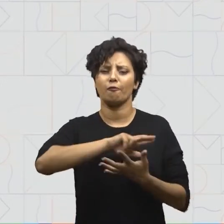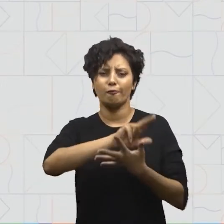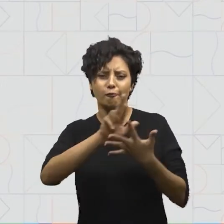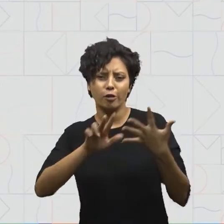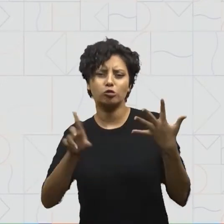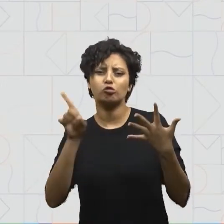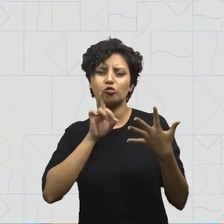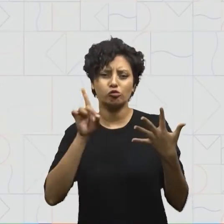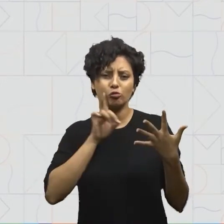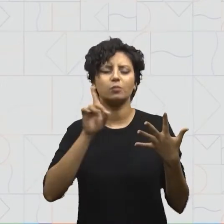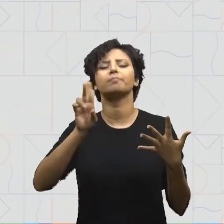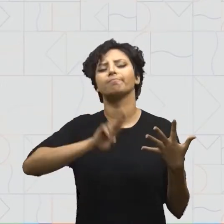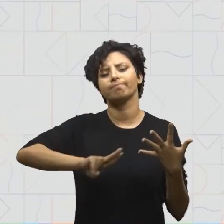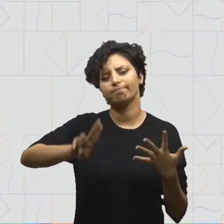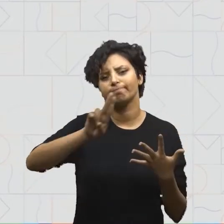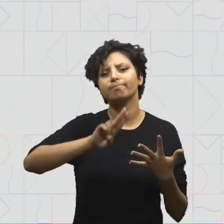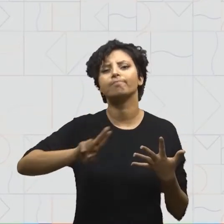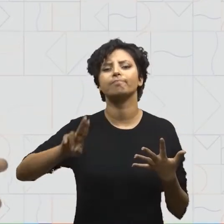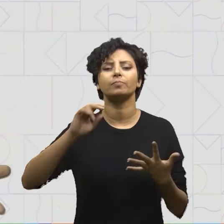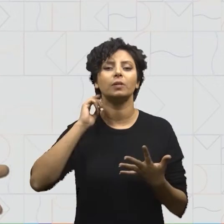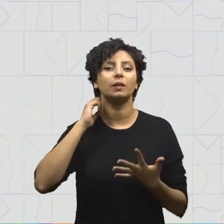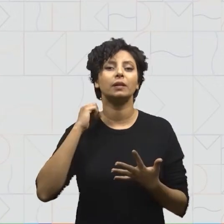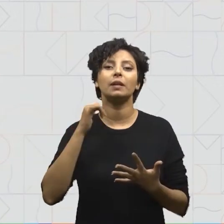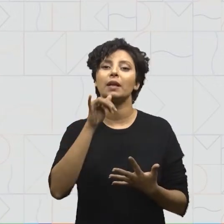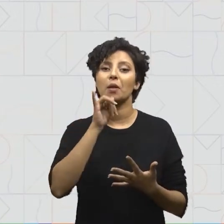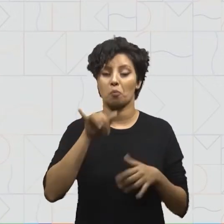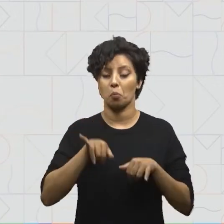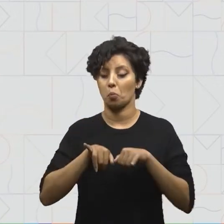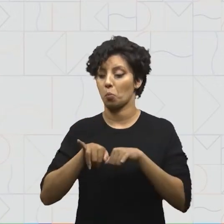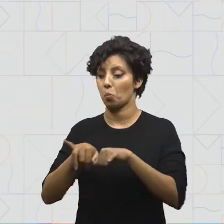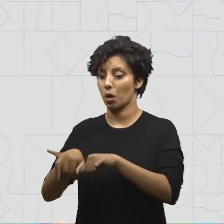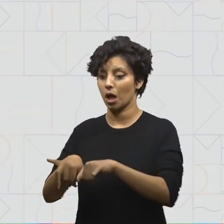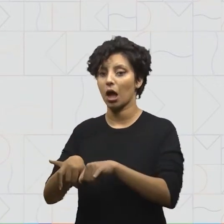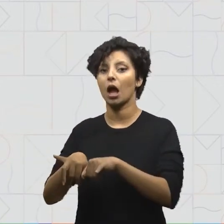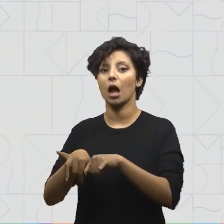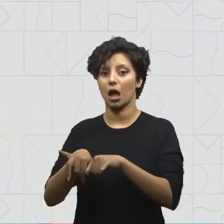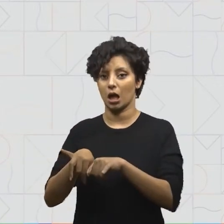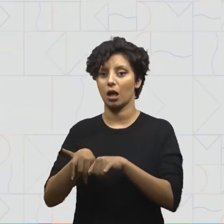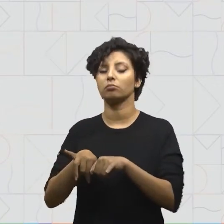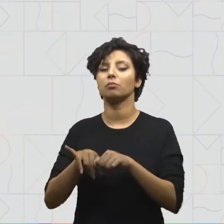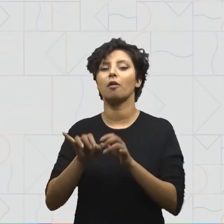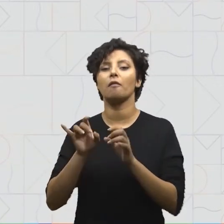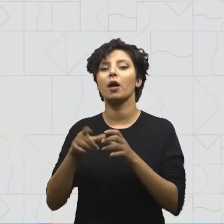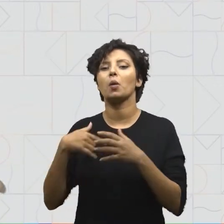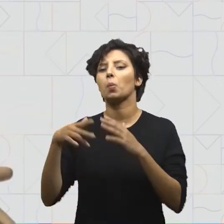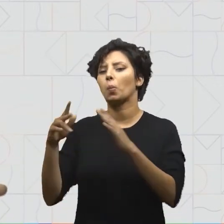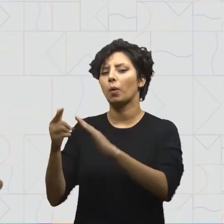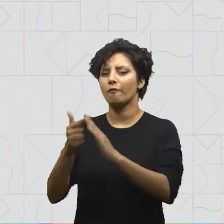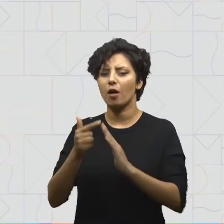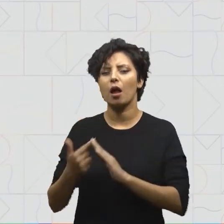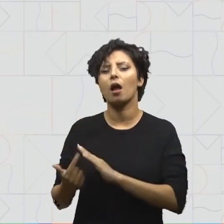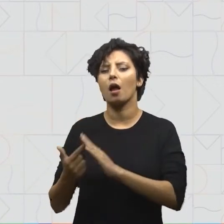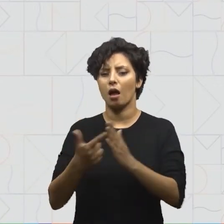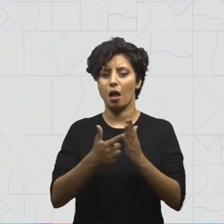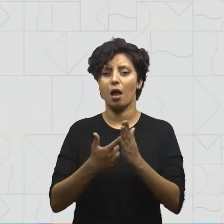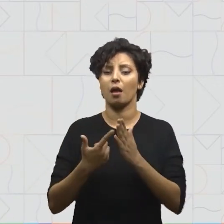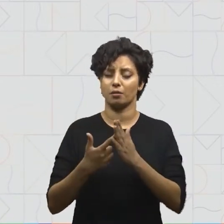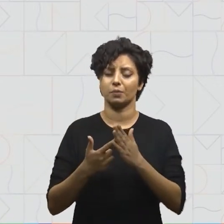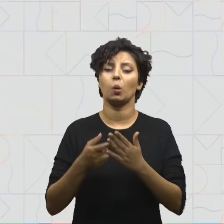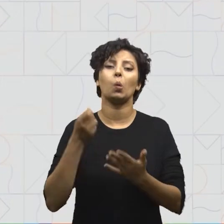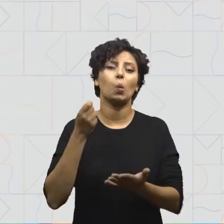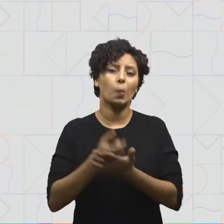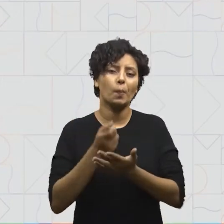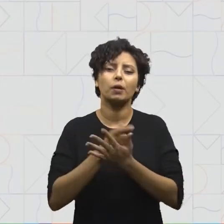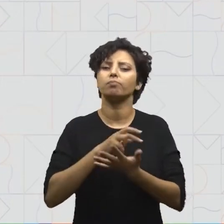situações do nosso cotidiano, quando vamos ao supermercado, à feira ou ao açougue, por